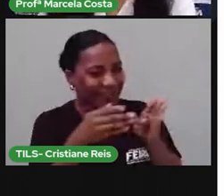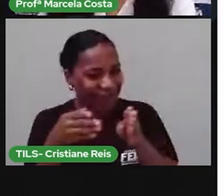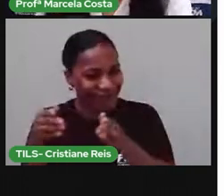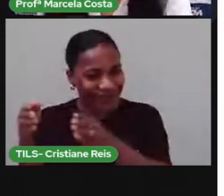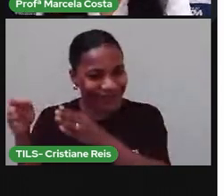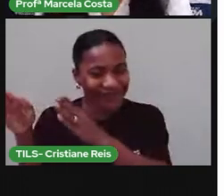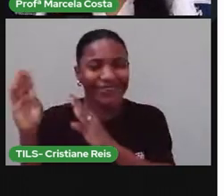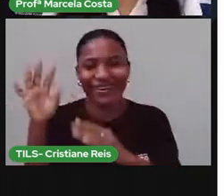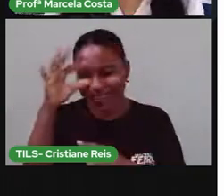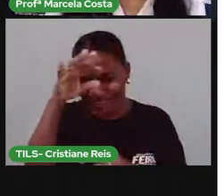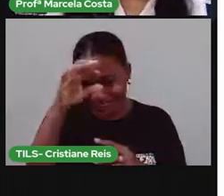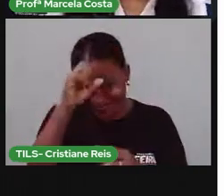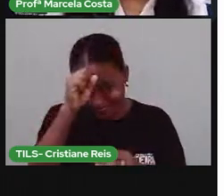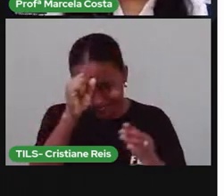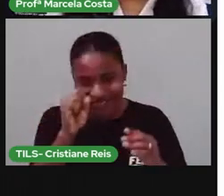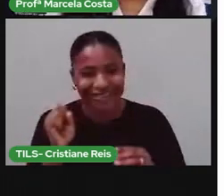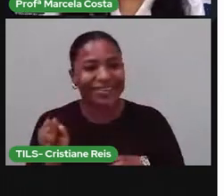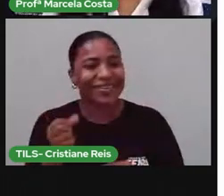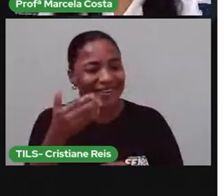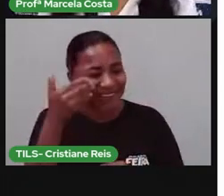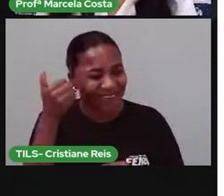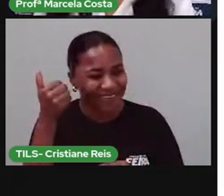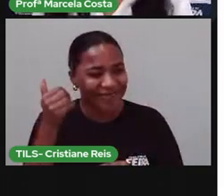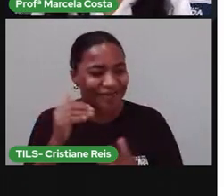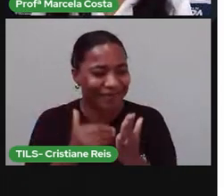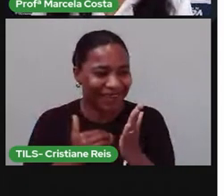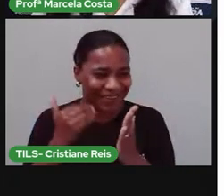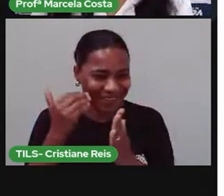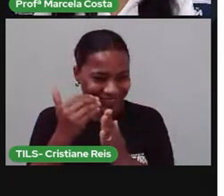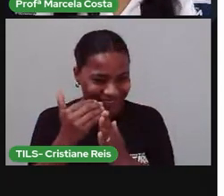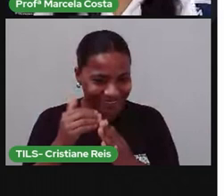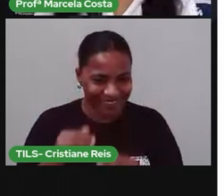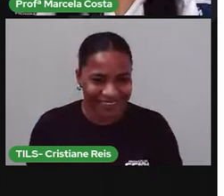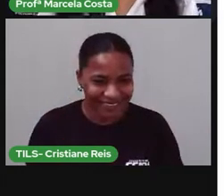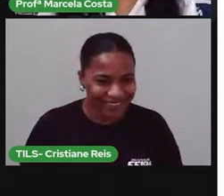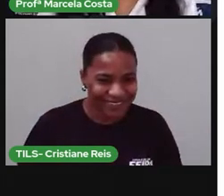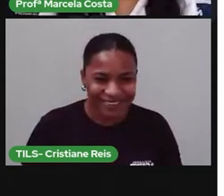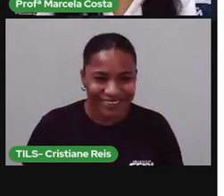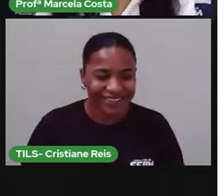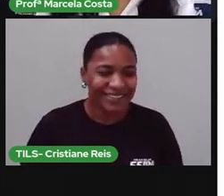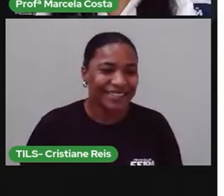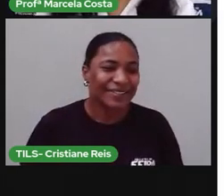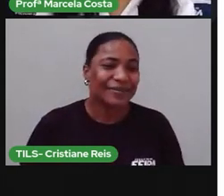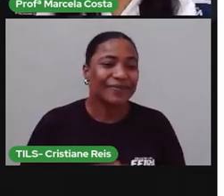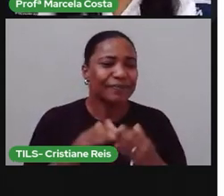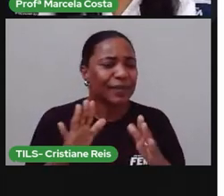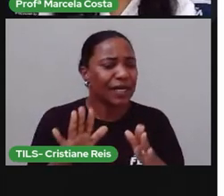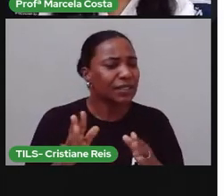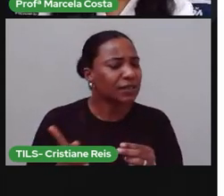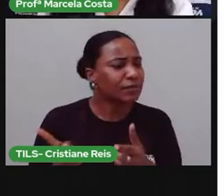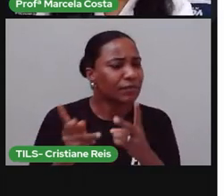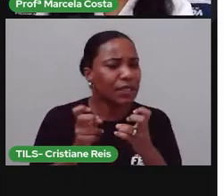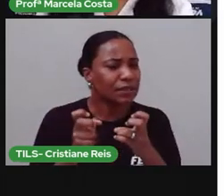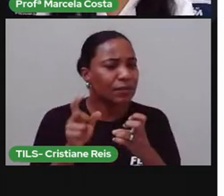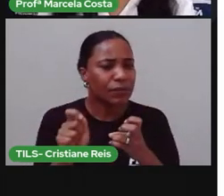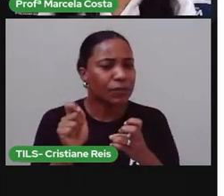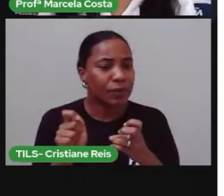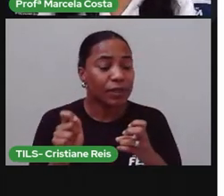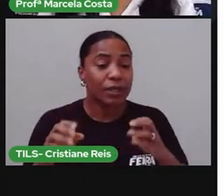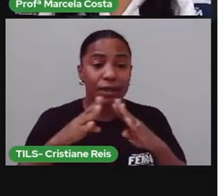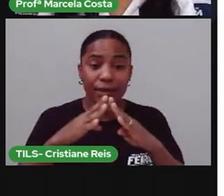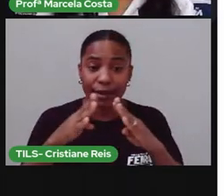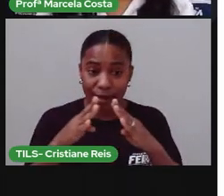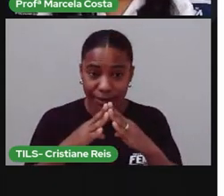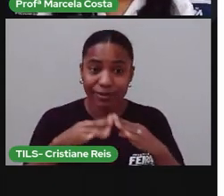assistindo o vídeo. Mas por essa historinha, a gente já começa a perceber que em casa, nas famílias,